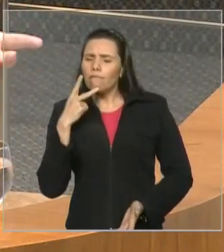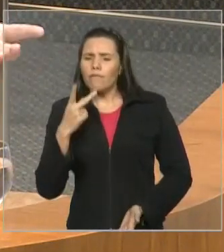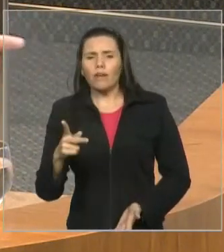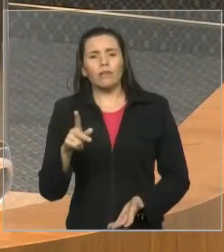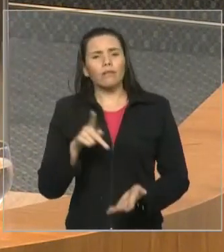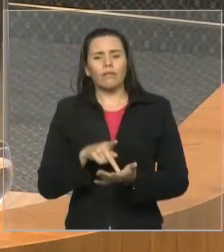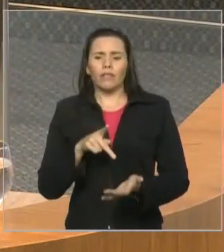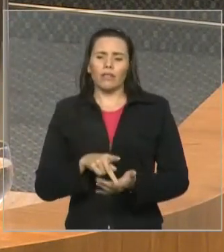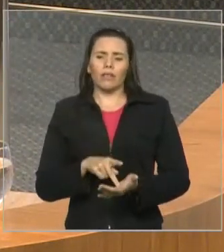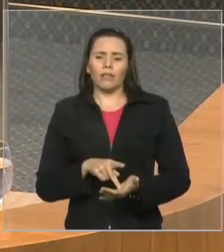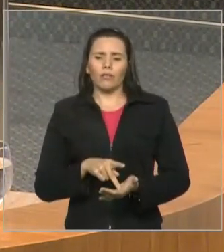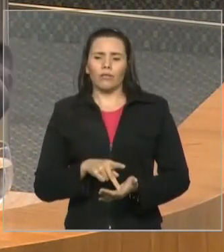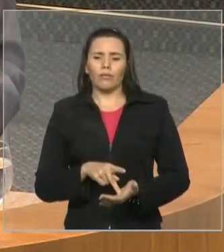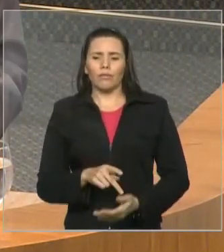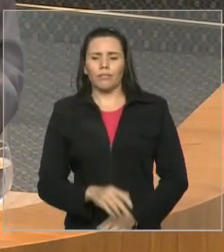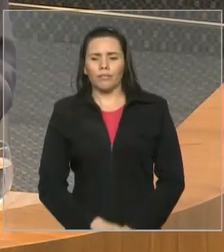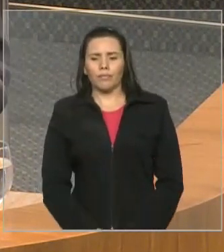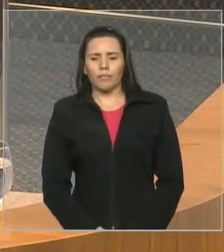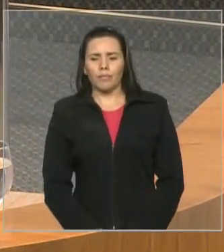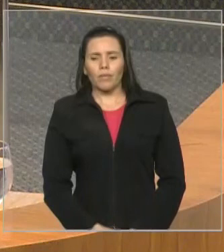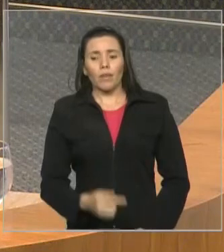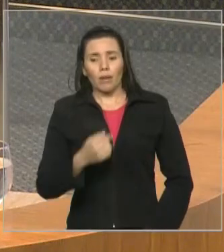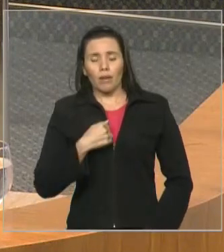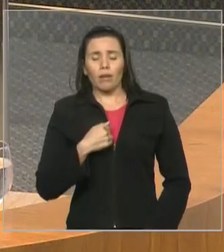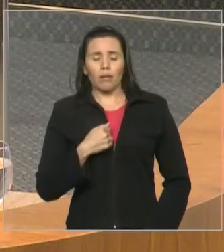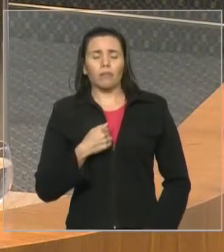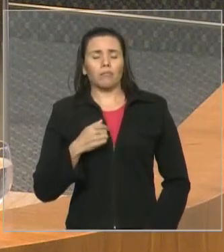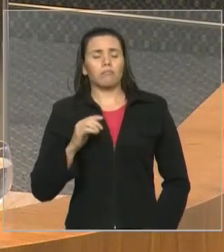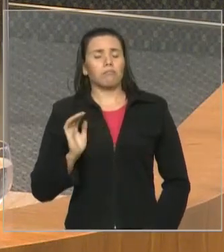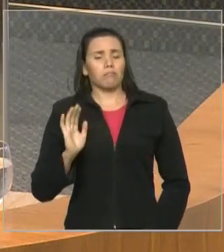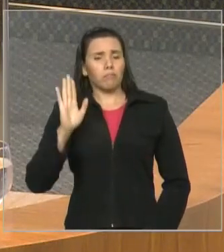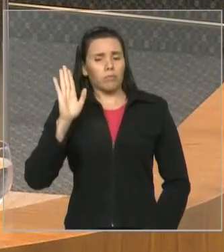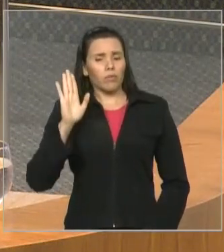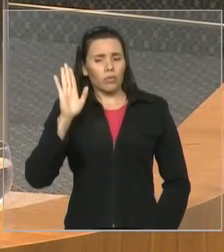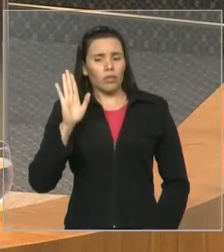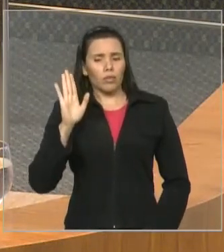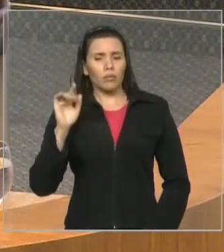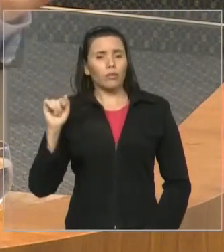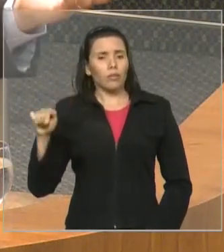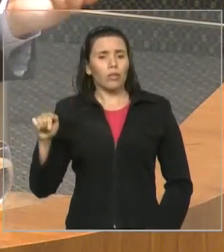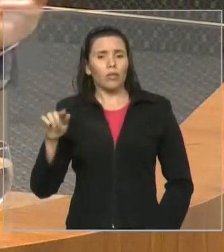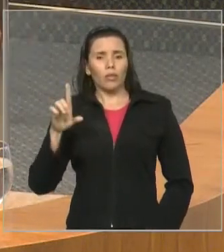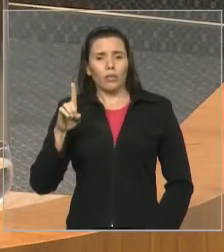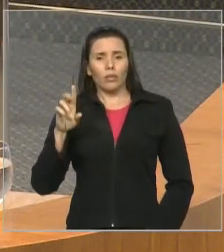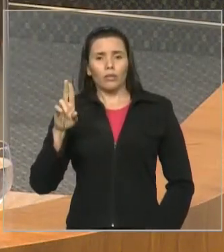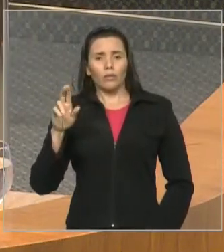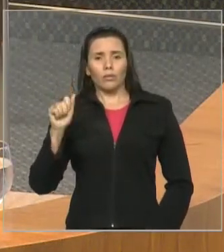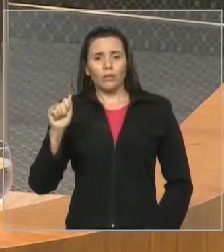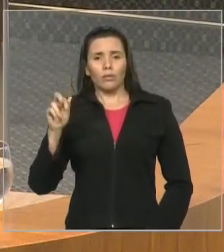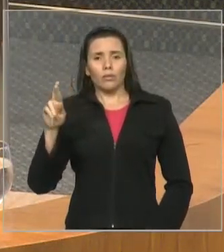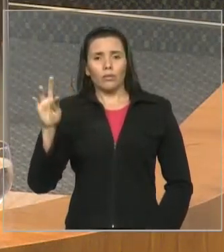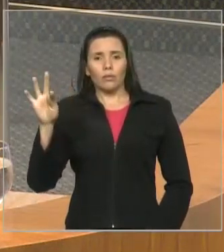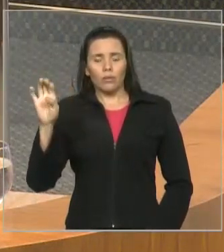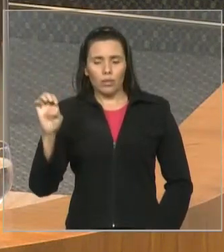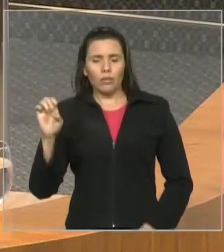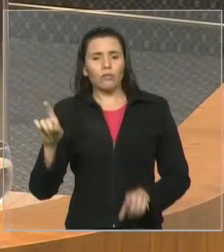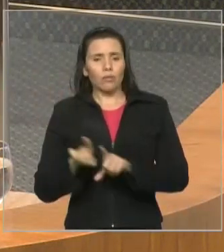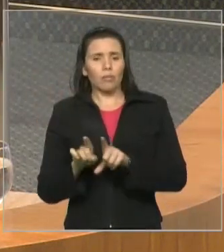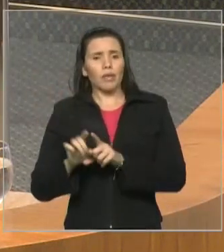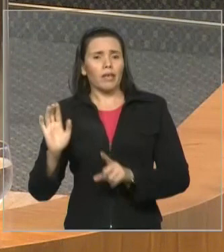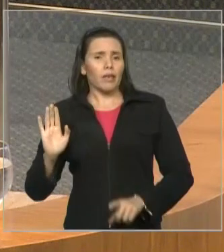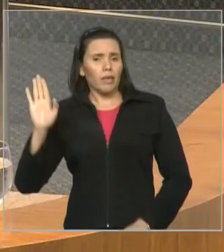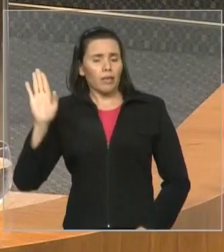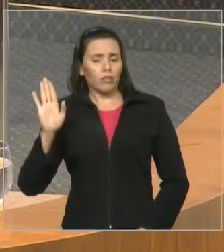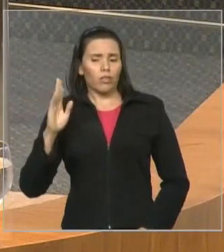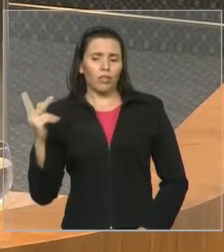pré-candidato, imaginava ser candidato, e o Duarte era um candidato concorrente, ainda na mesma coligação e